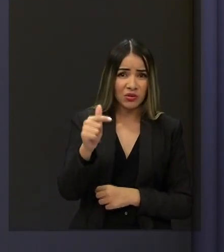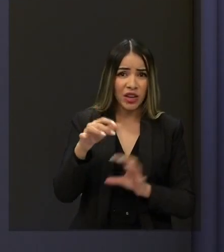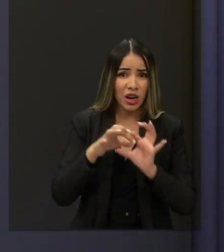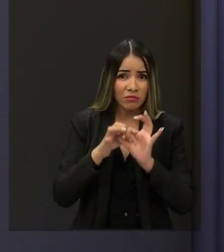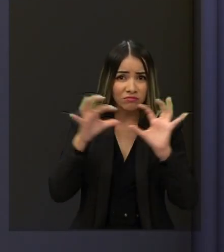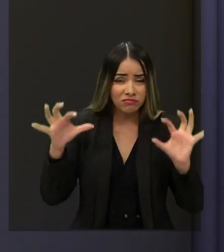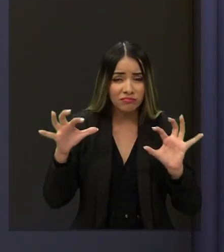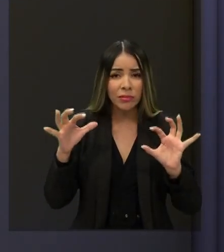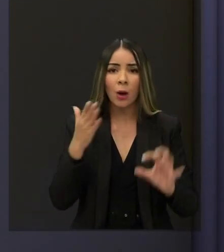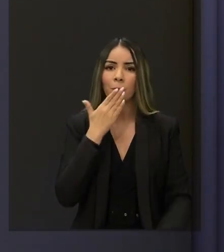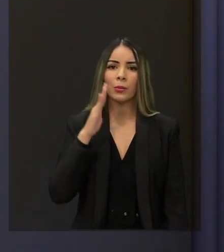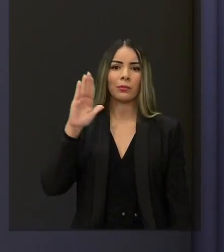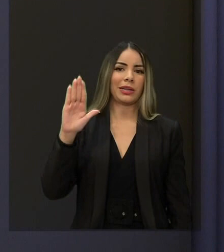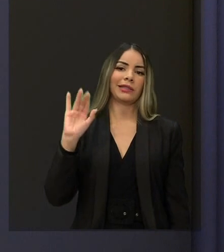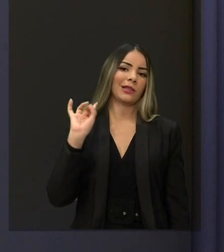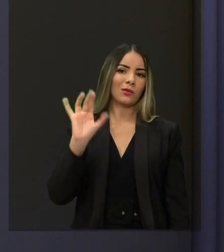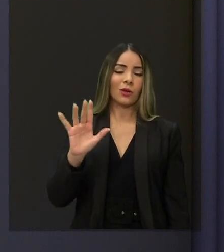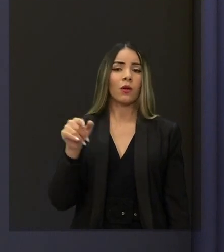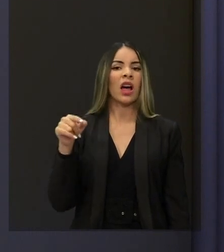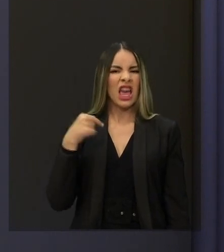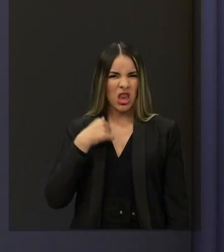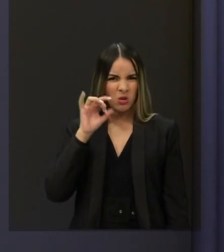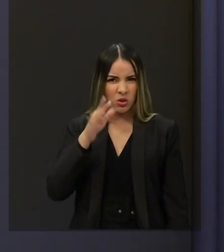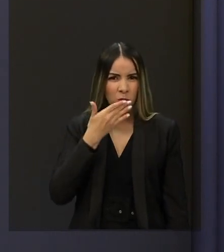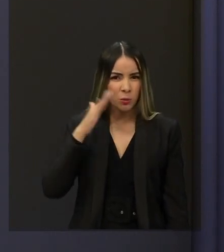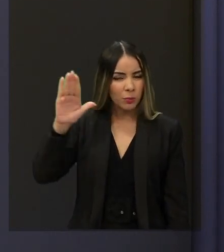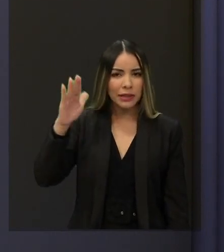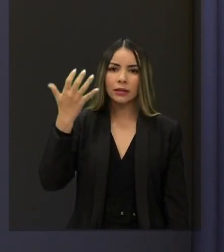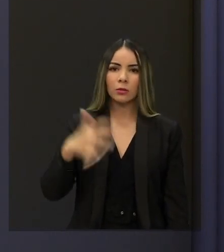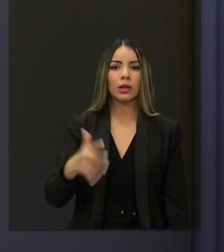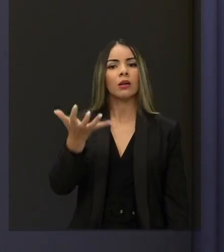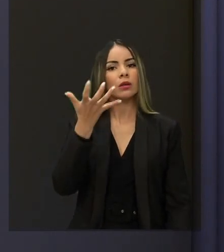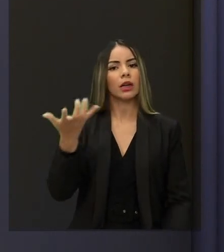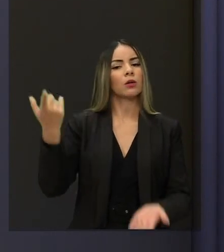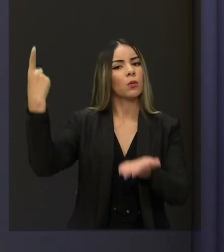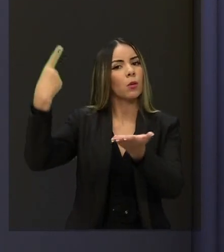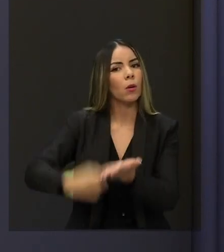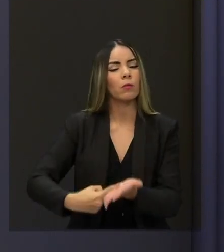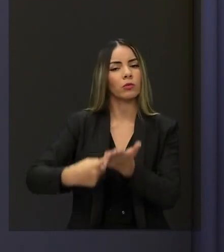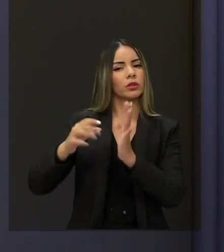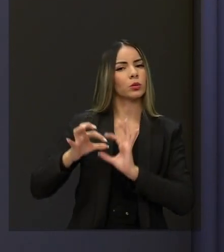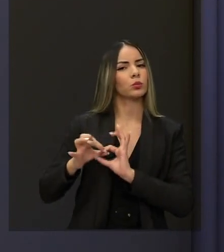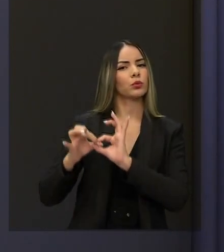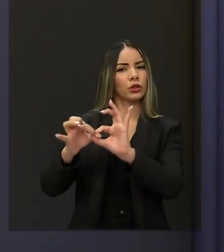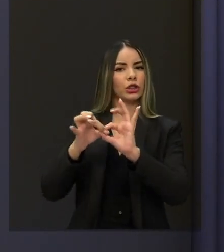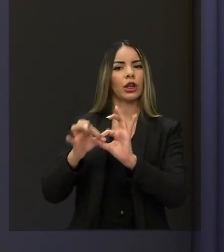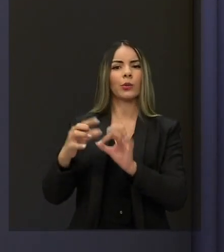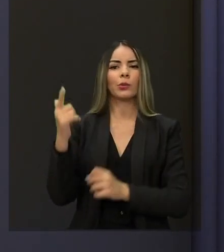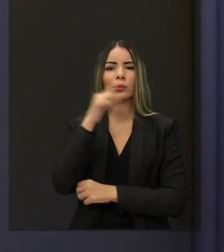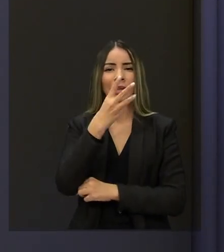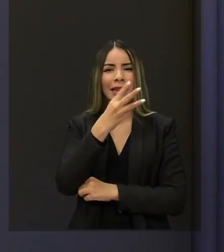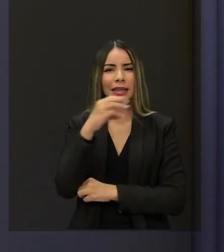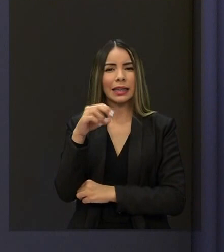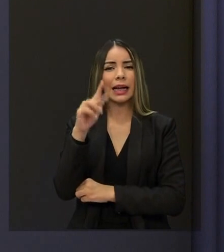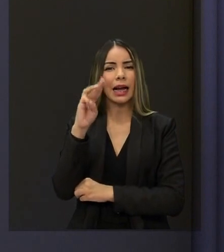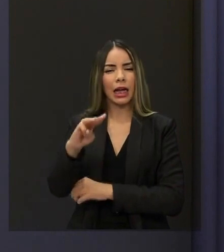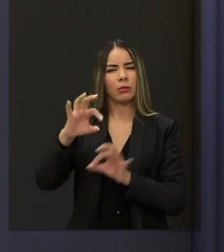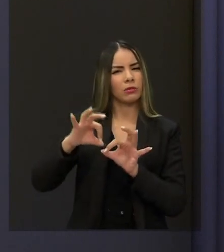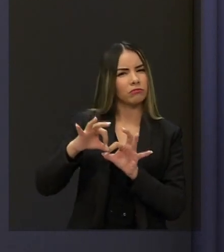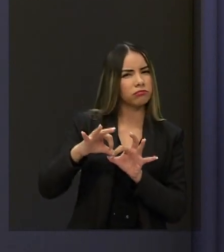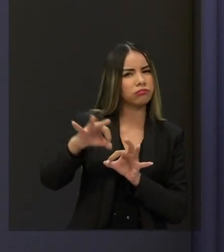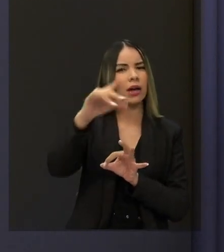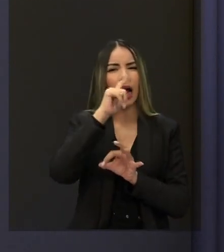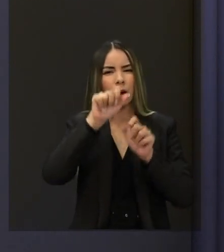Eu quero ter um compromisso de unir forças com o governo federal para nós fazermos 300 quilômetros de adutora para nós garantirmos que a